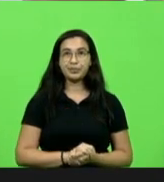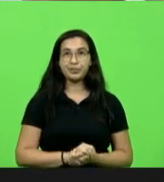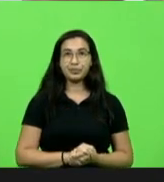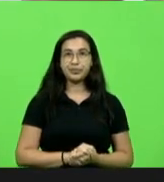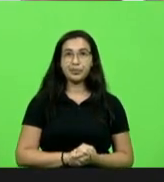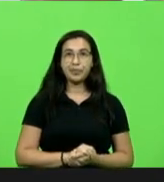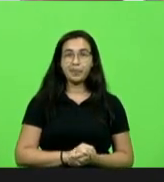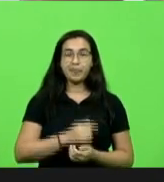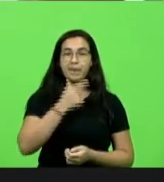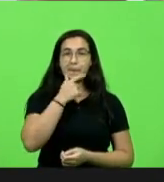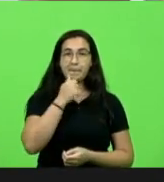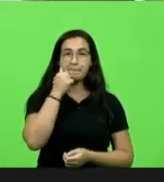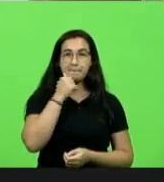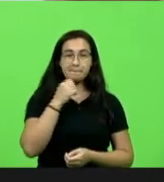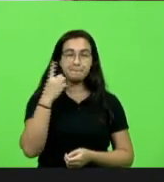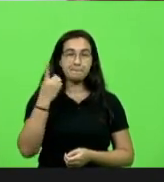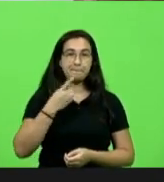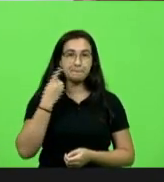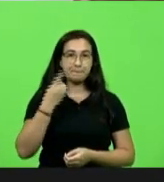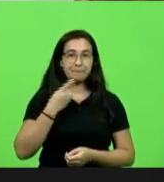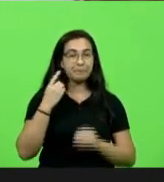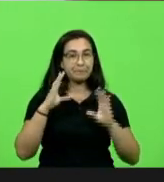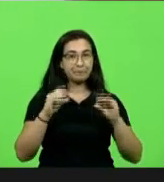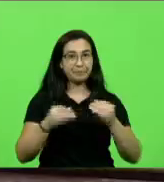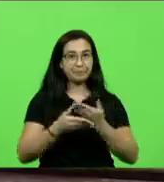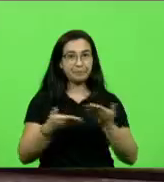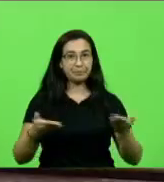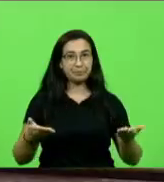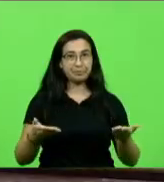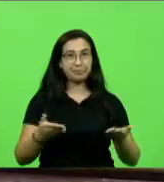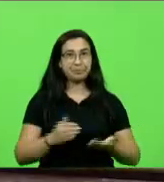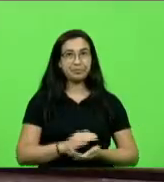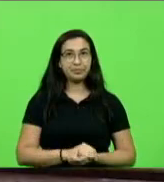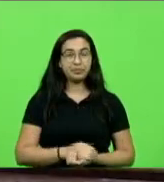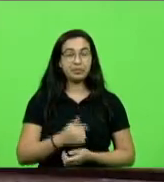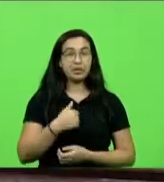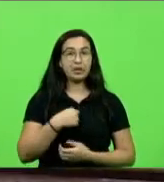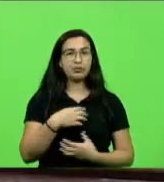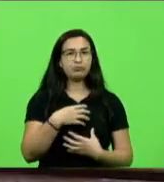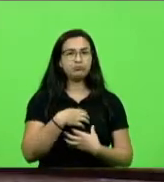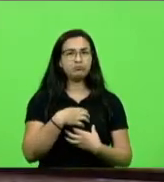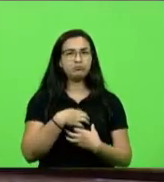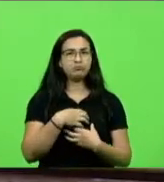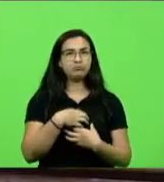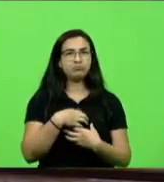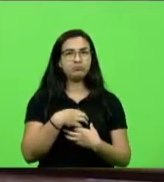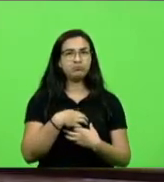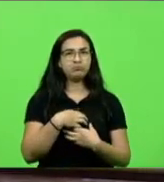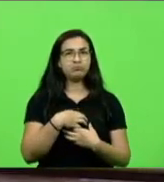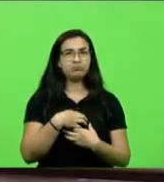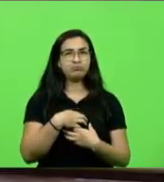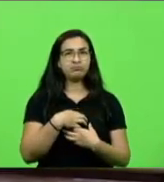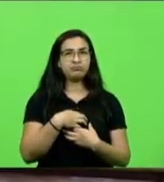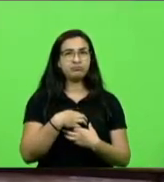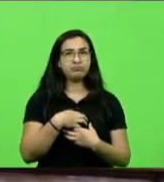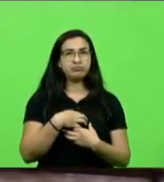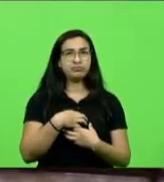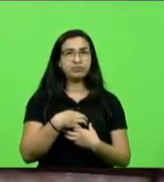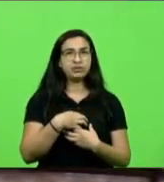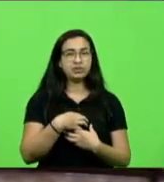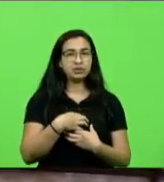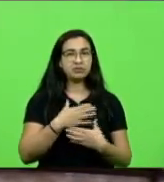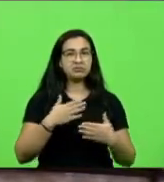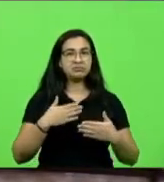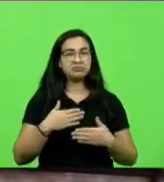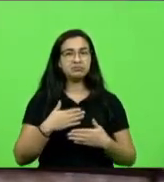deputados, senhoras deputadas, eu me sinto, eminente deputado Marco Vieira, absolutamente contemplado